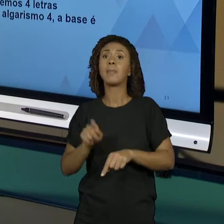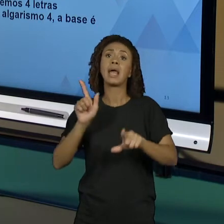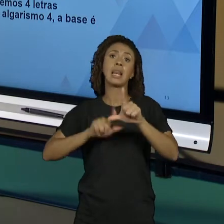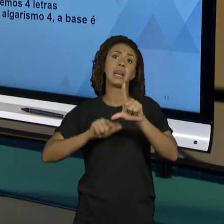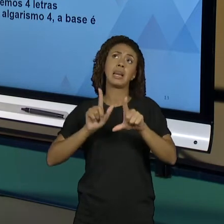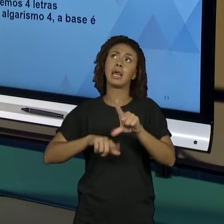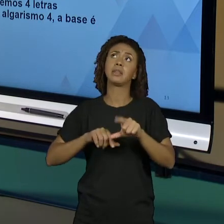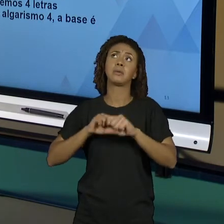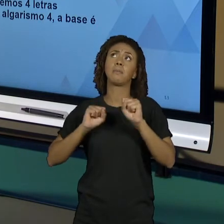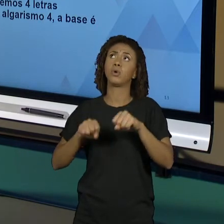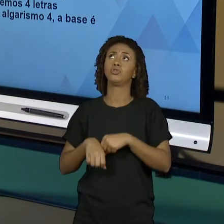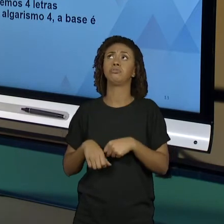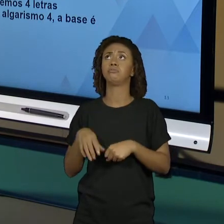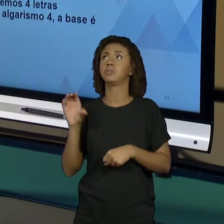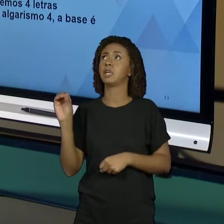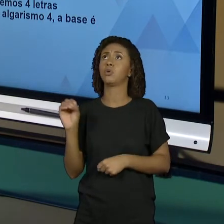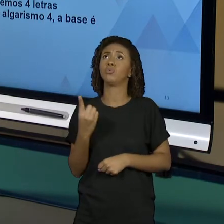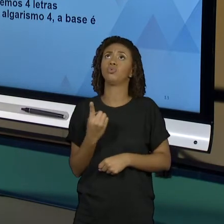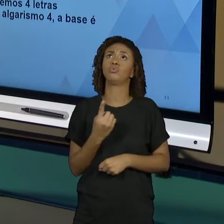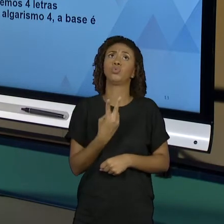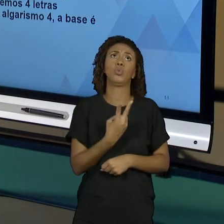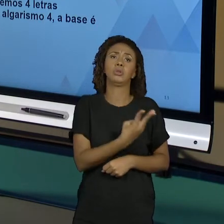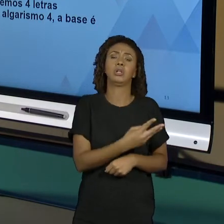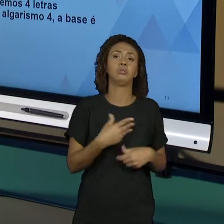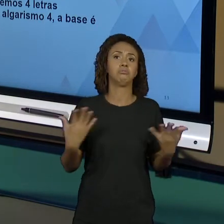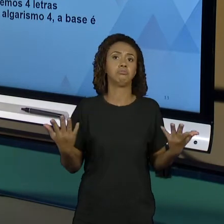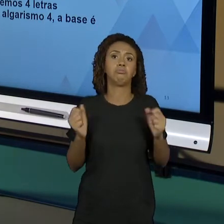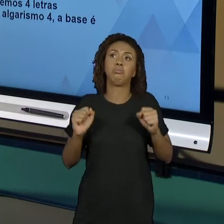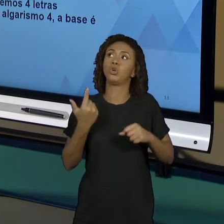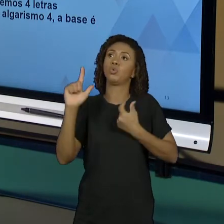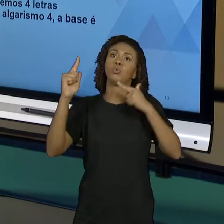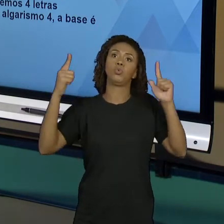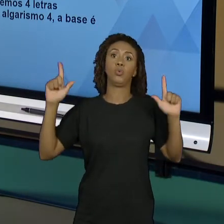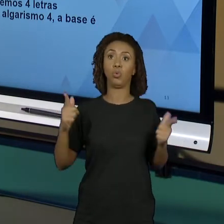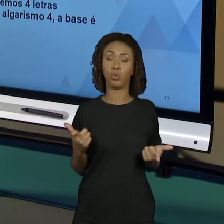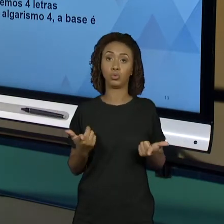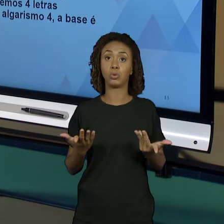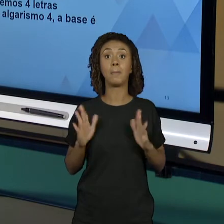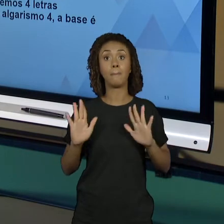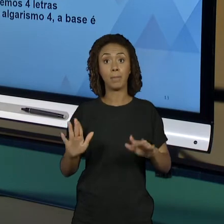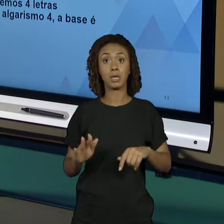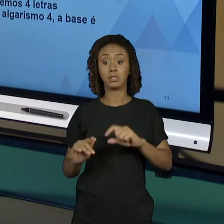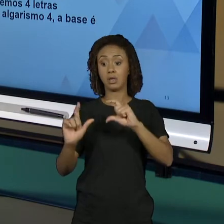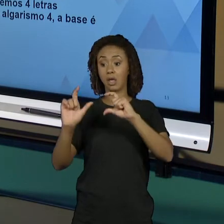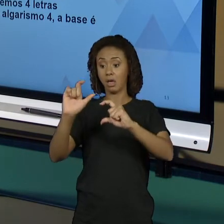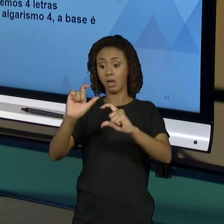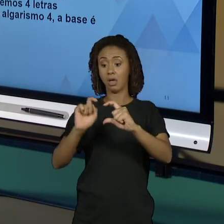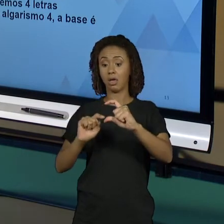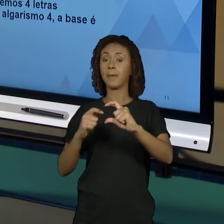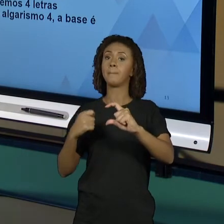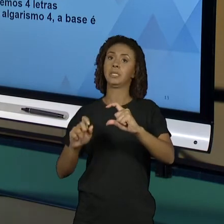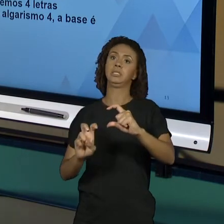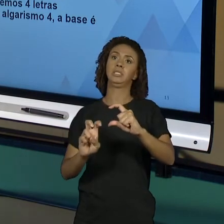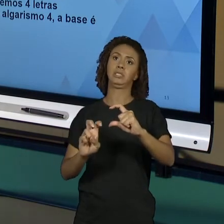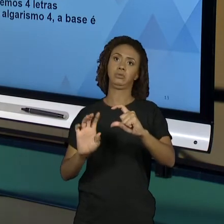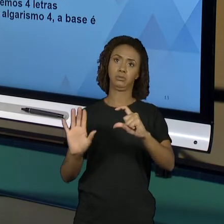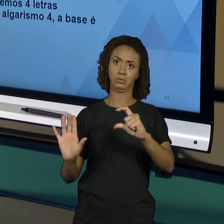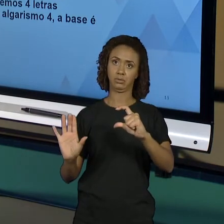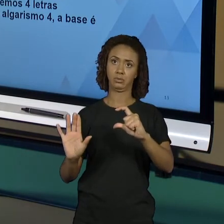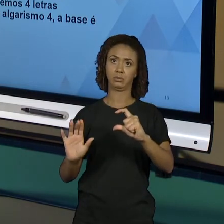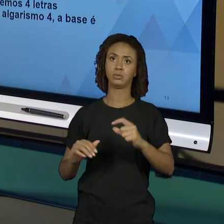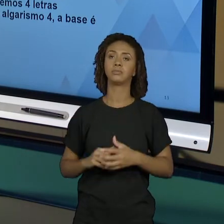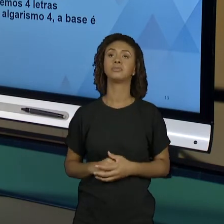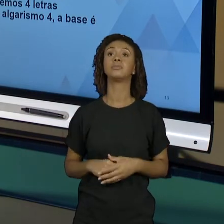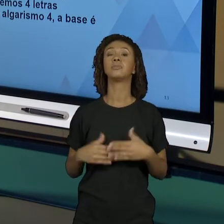2 e 3 não sei se são essas. Pode ser que tenha outra mas a base tem que ser pelo menos 5. Ok? Então aquela